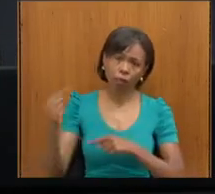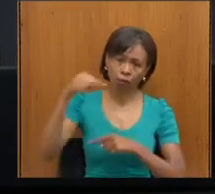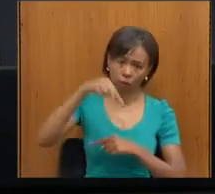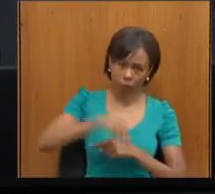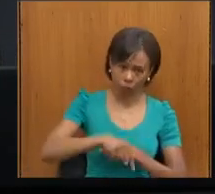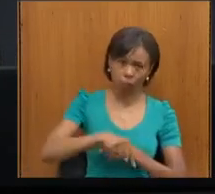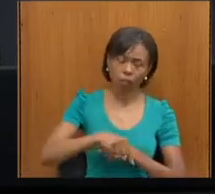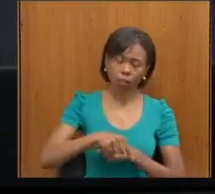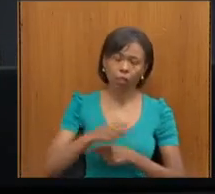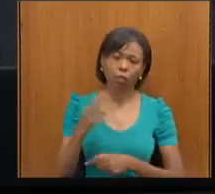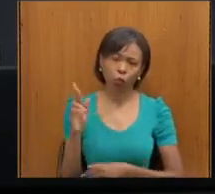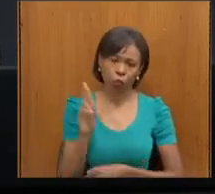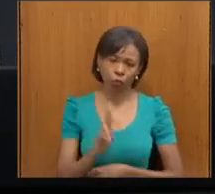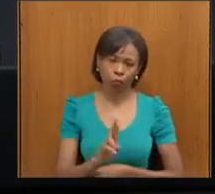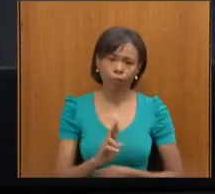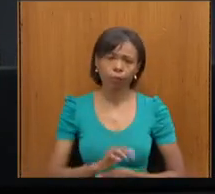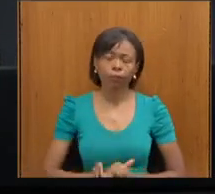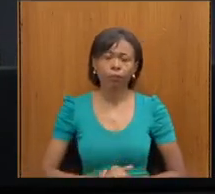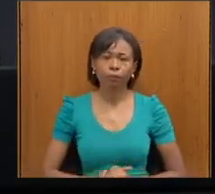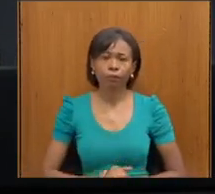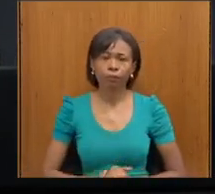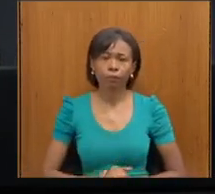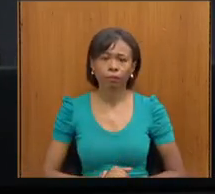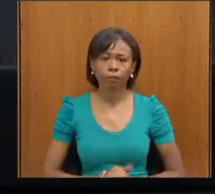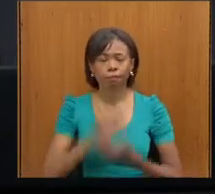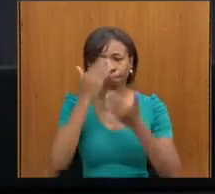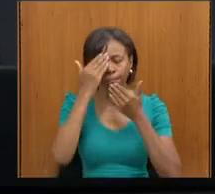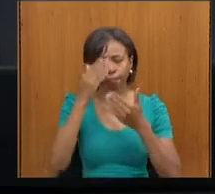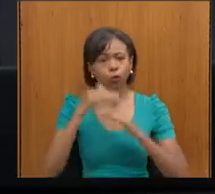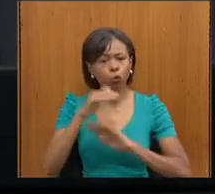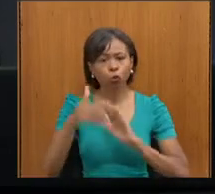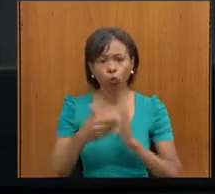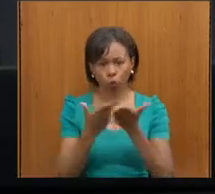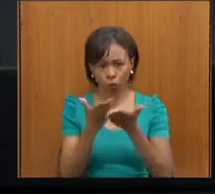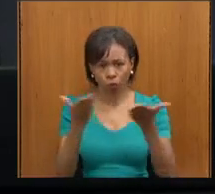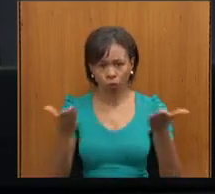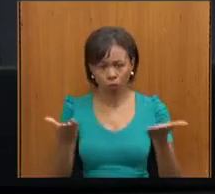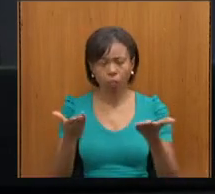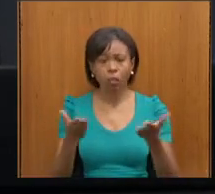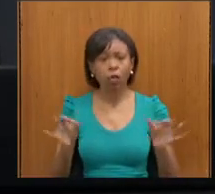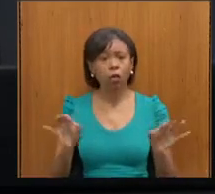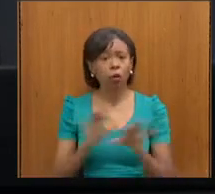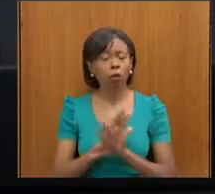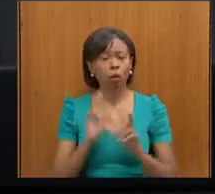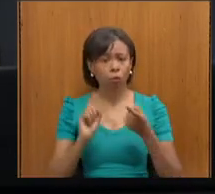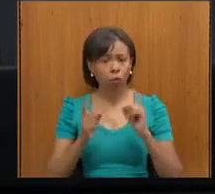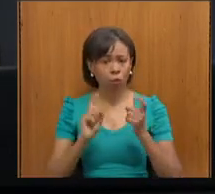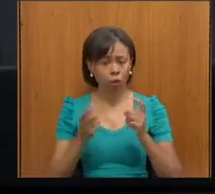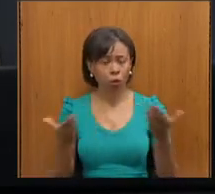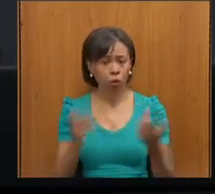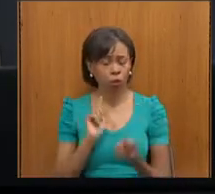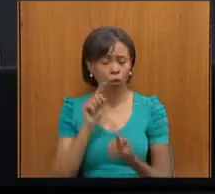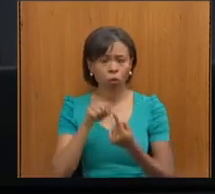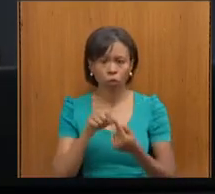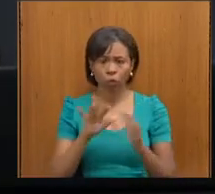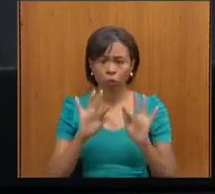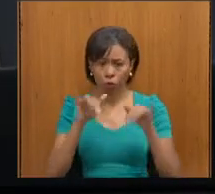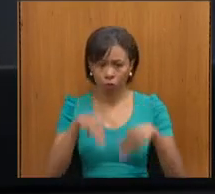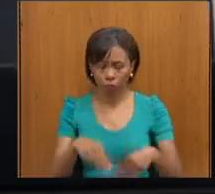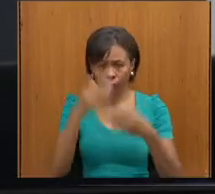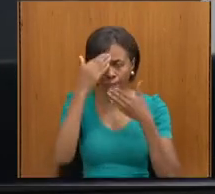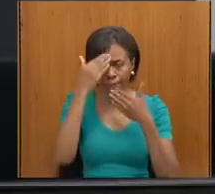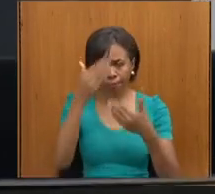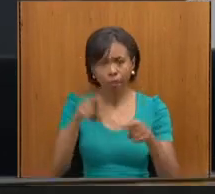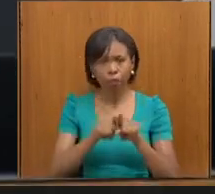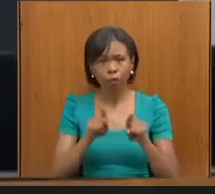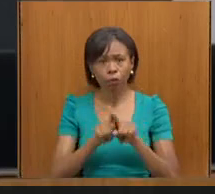através dos seus representantes. Agradeço, então, a presença de todos. Cumprida a finalidade da reunião, a presidência agradece a presença